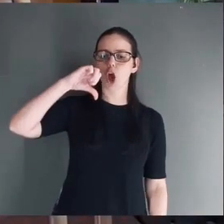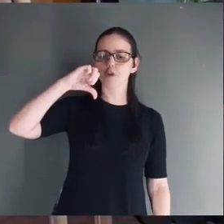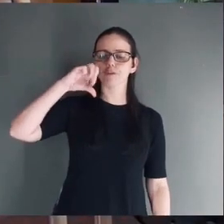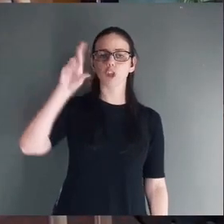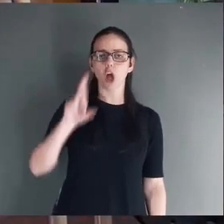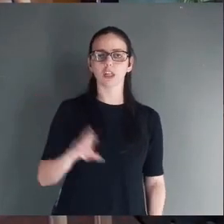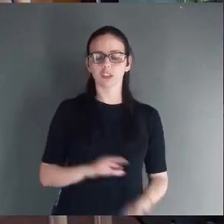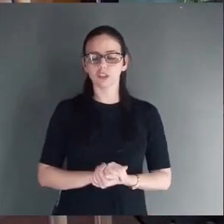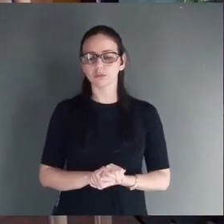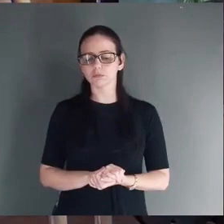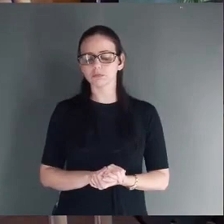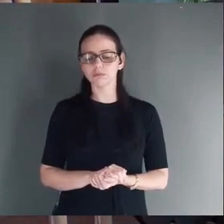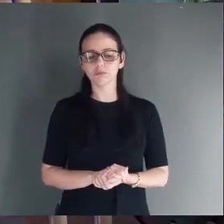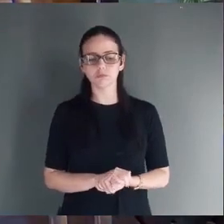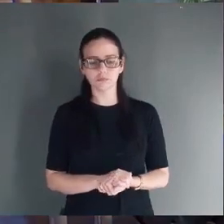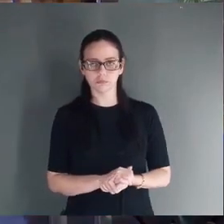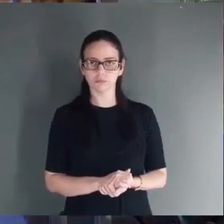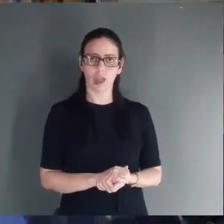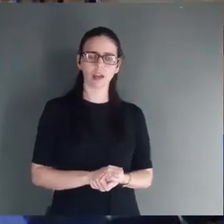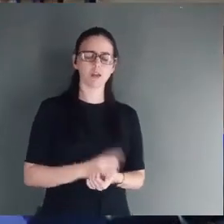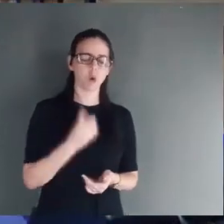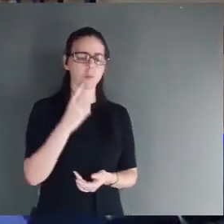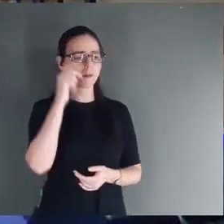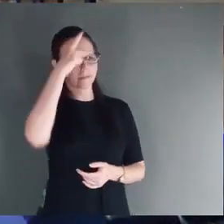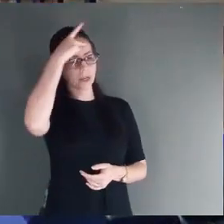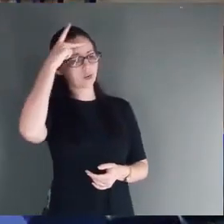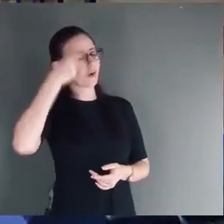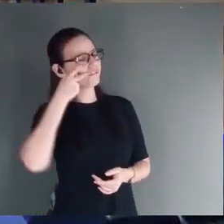Certo dia uma pessoa visitou nossa casa. Essa mulher.